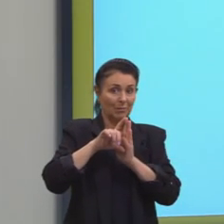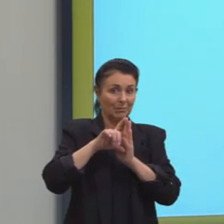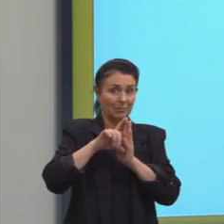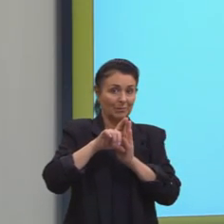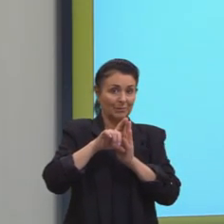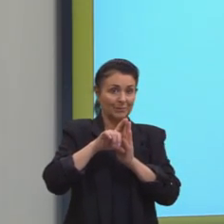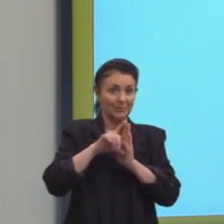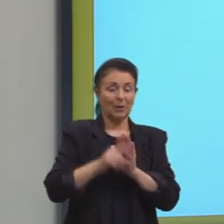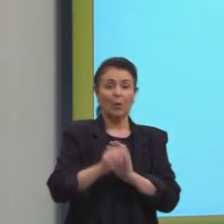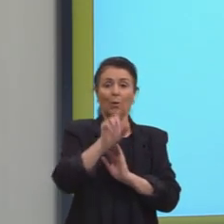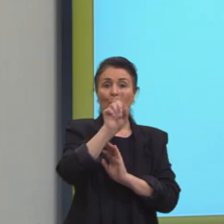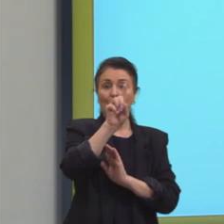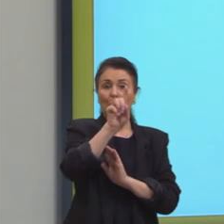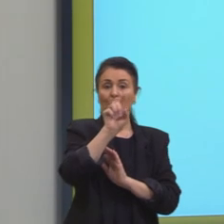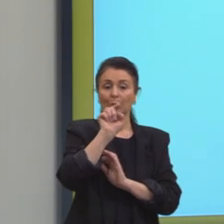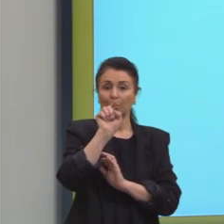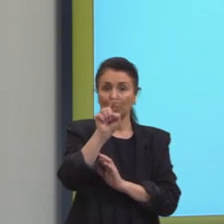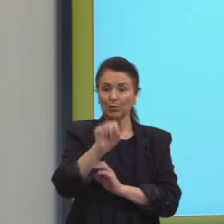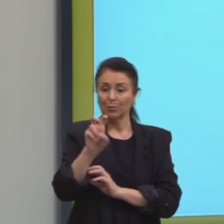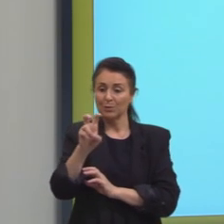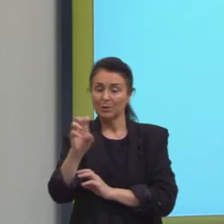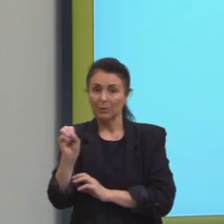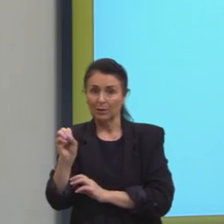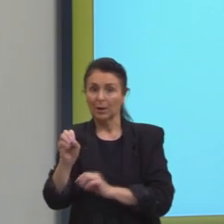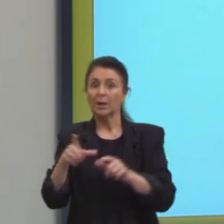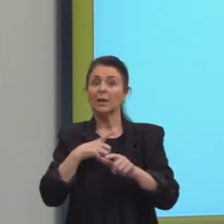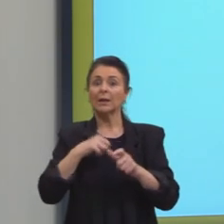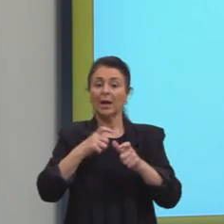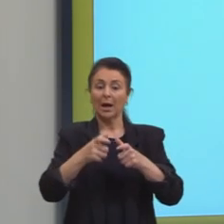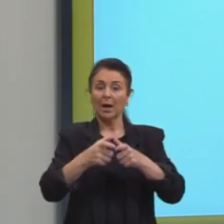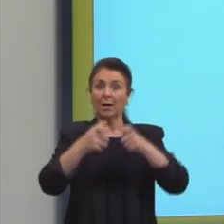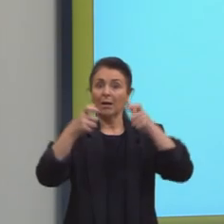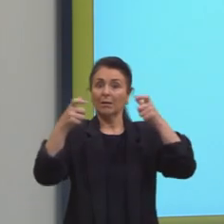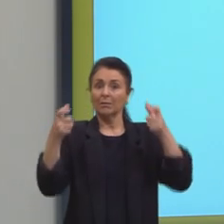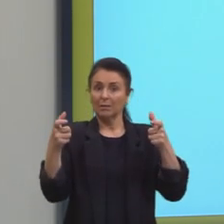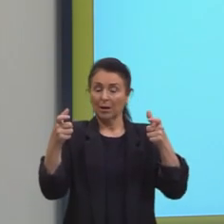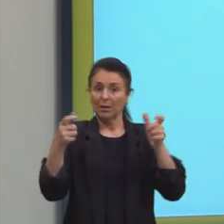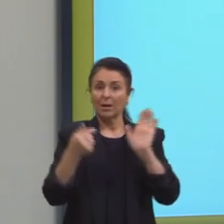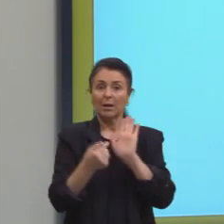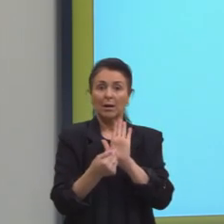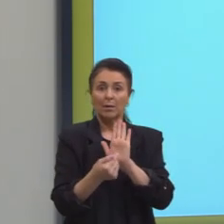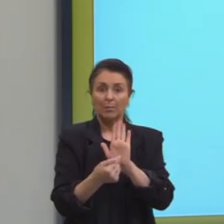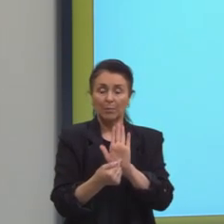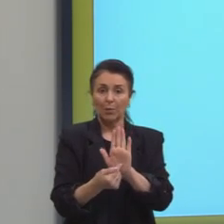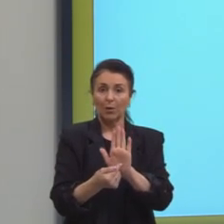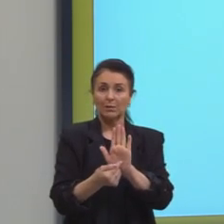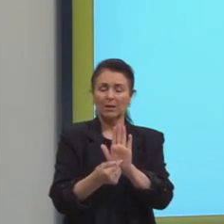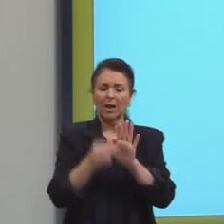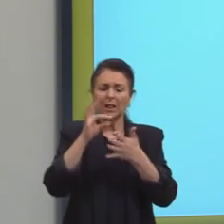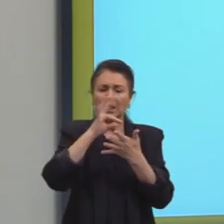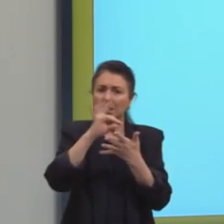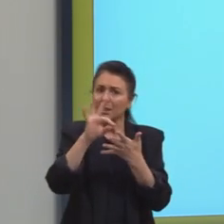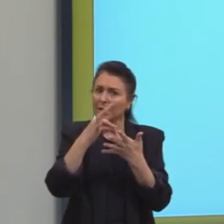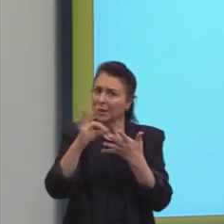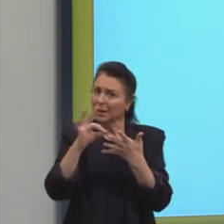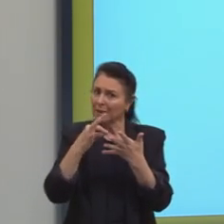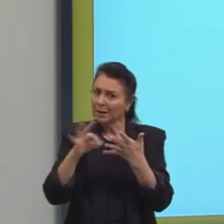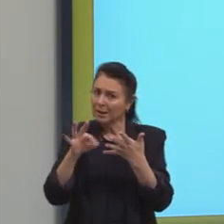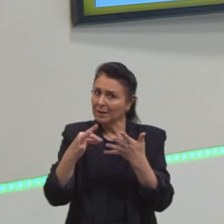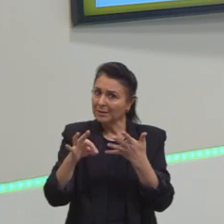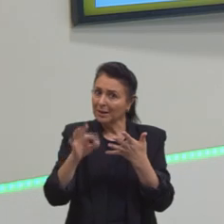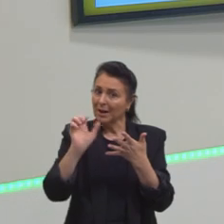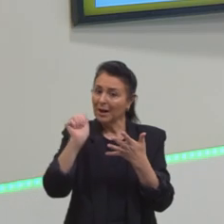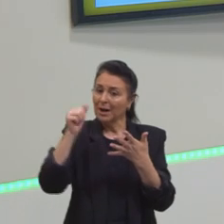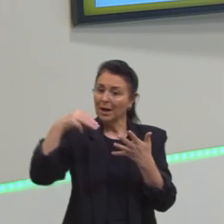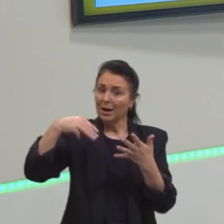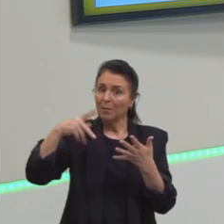para cinquenta, e a escala ampliada indica, indicada para mostrar detalhes, quando se quer